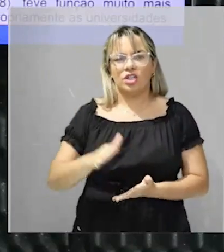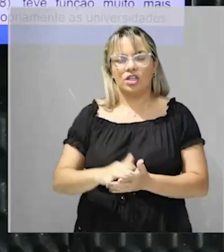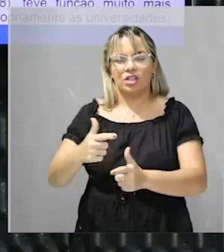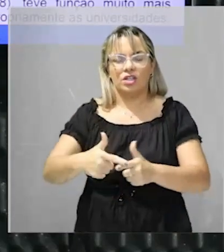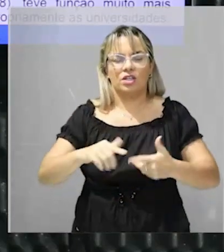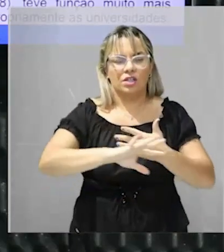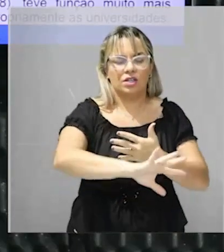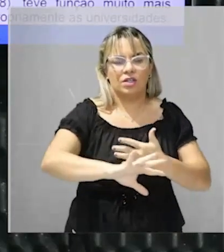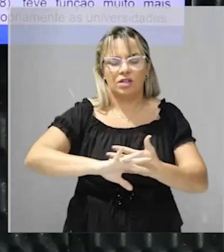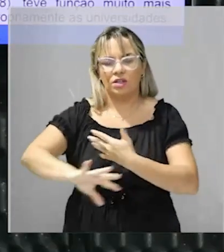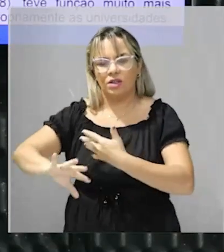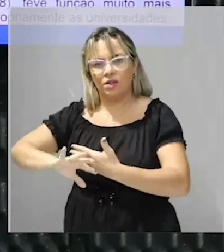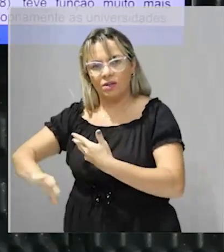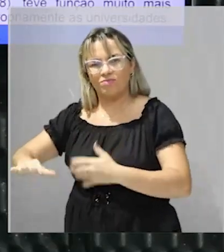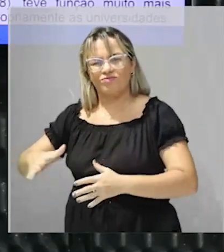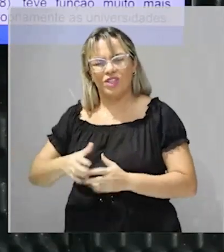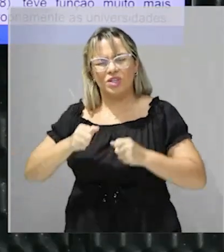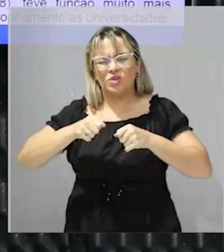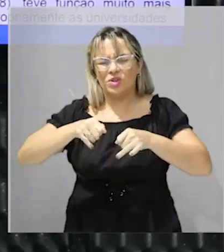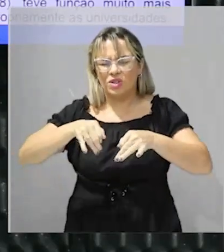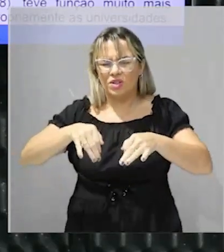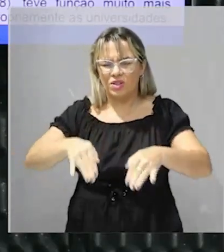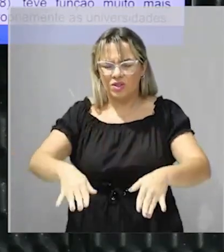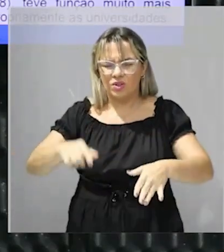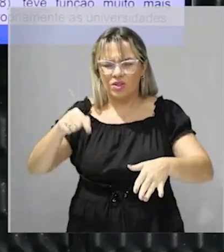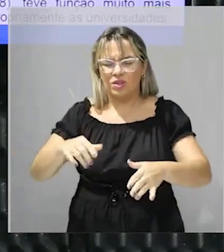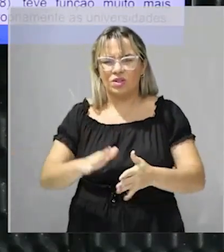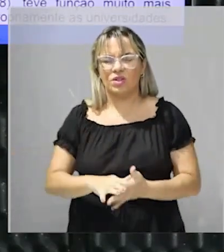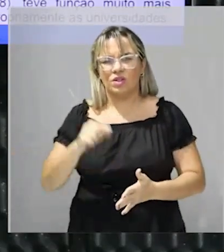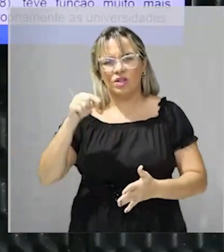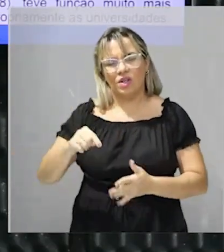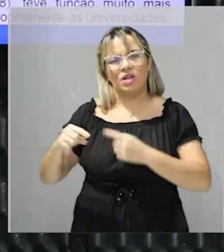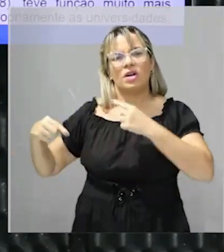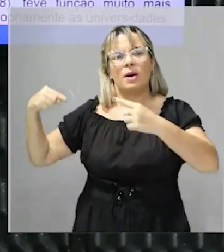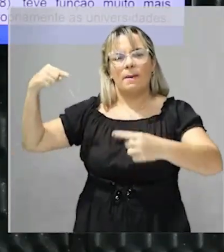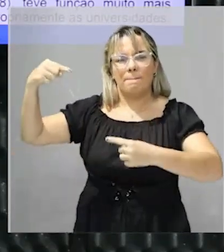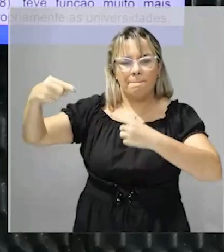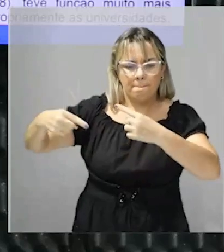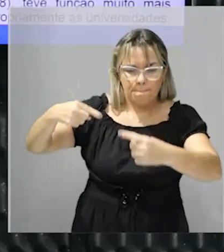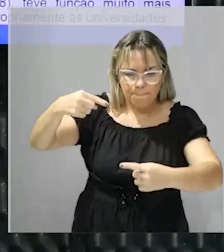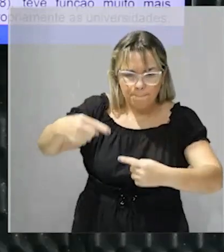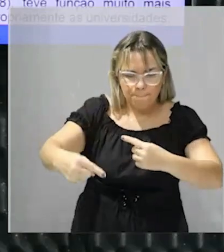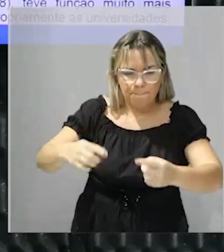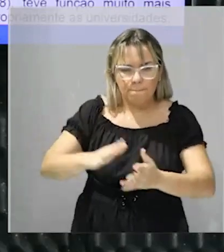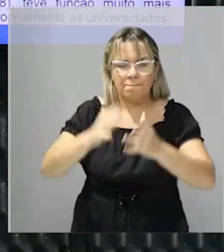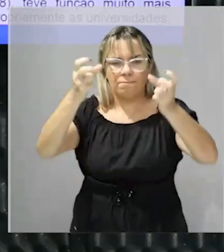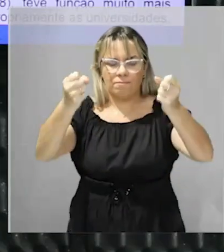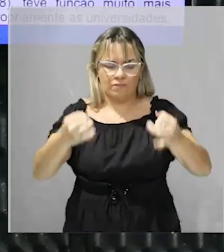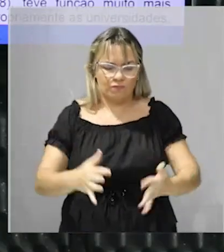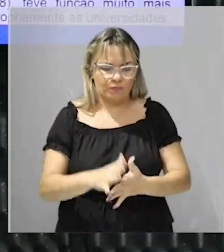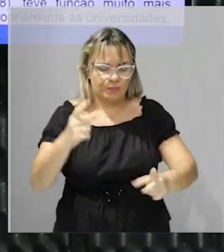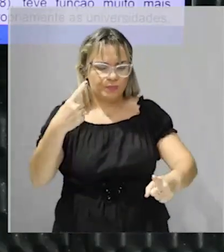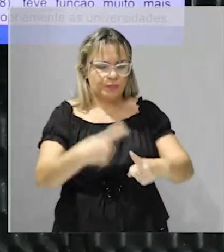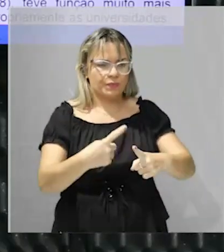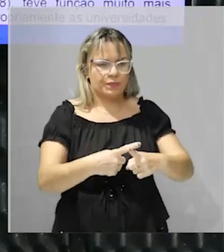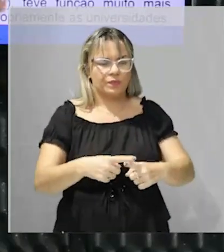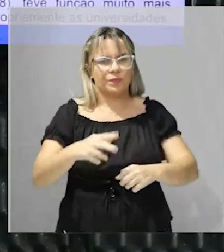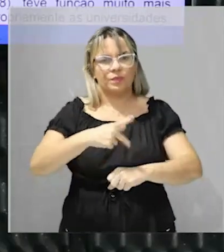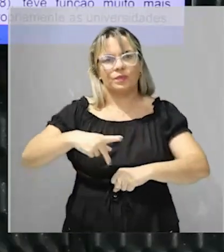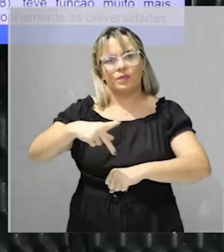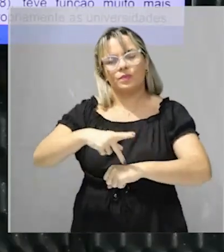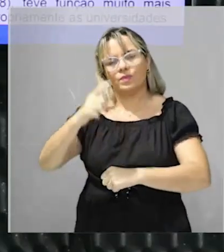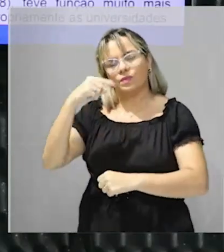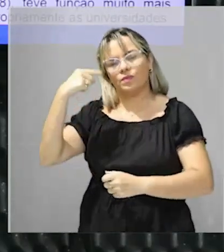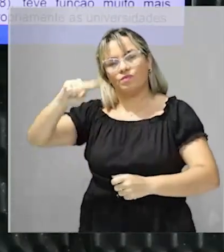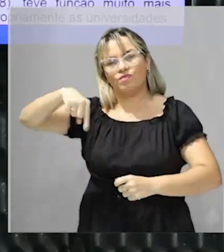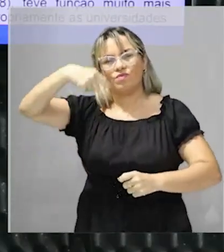E essa herança de fragmentação, ela é uma das explicações, inclusive, que mostra por que essa América Latina, no